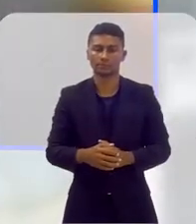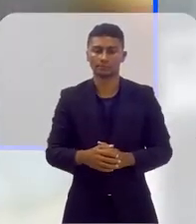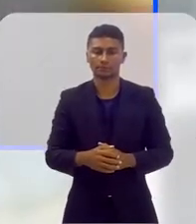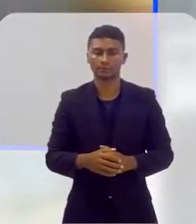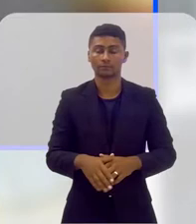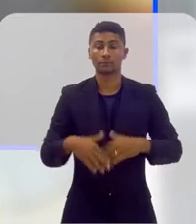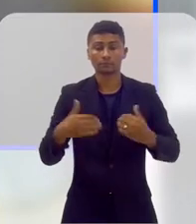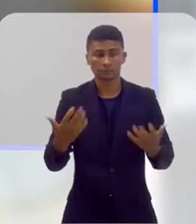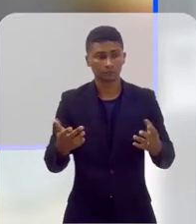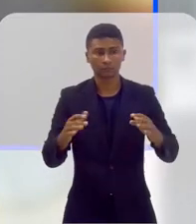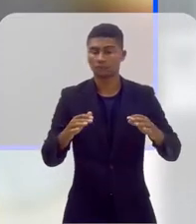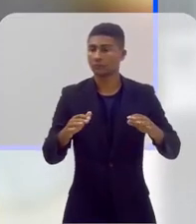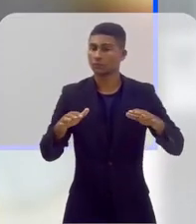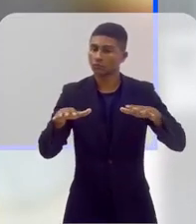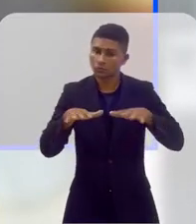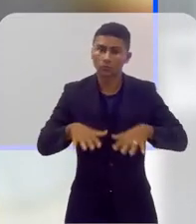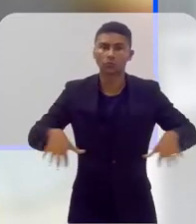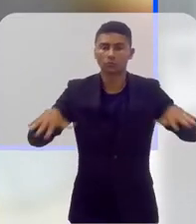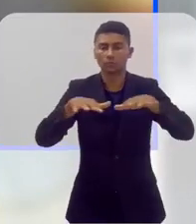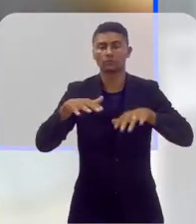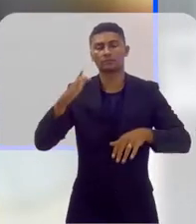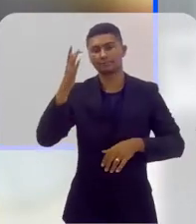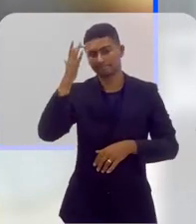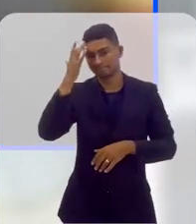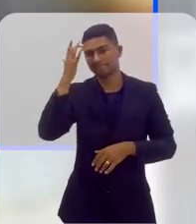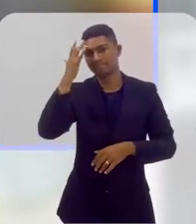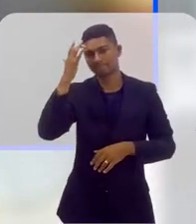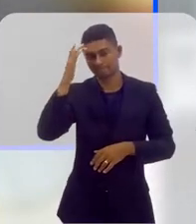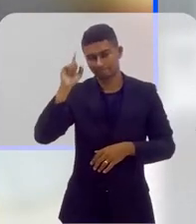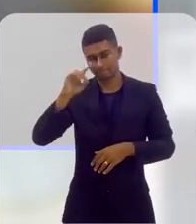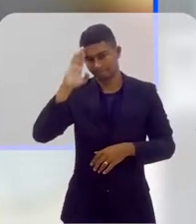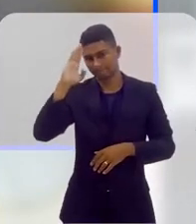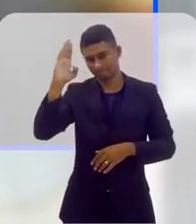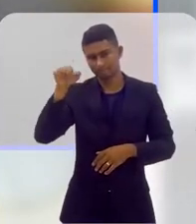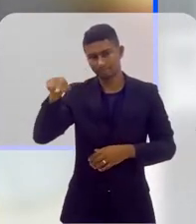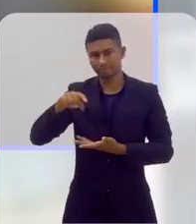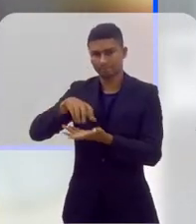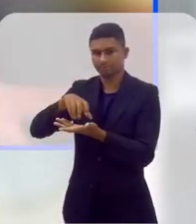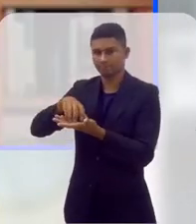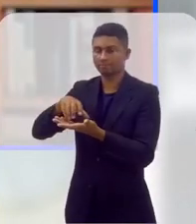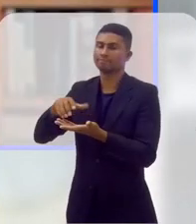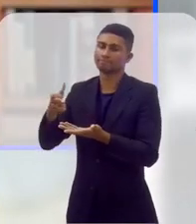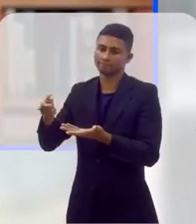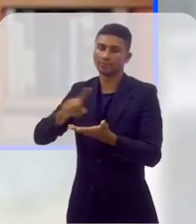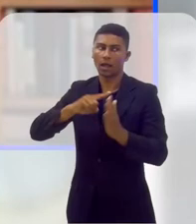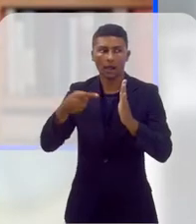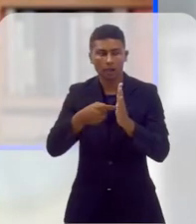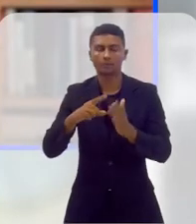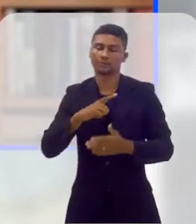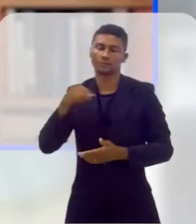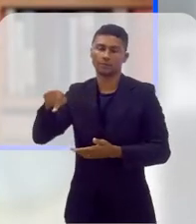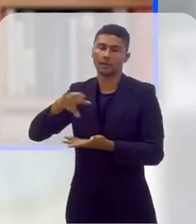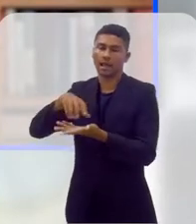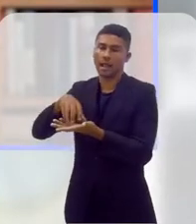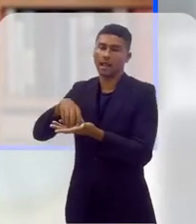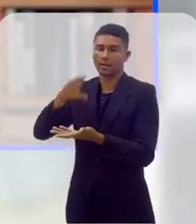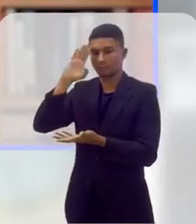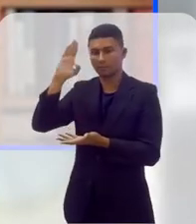todas essas situações aí que eu entendo como as mais reincidentes da clínica. Não gostaria, mas é isso que acontece.